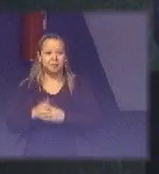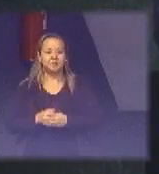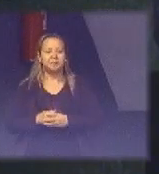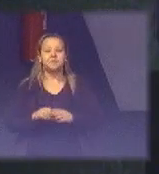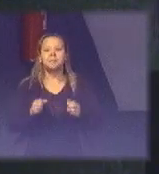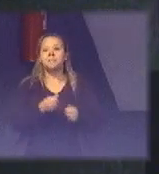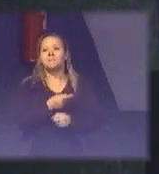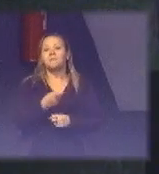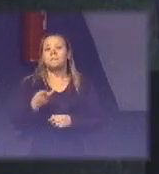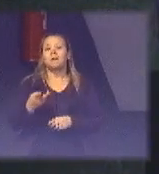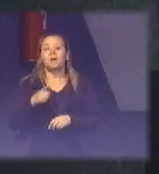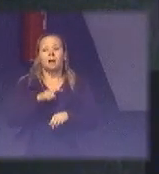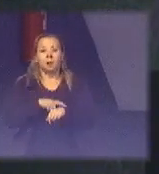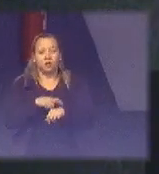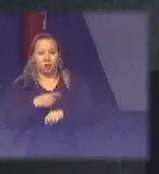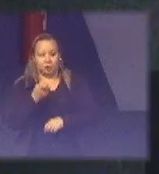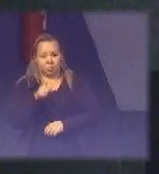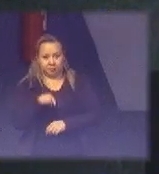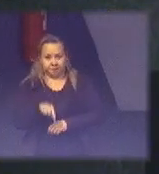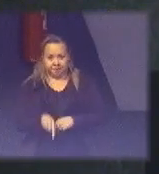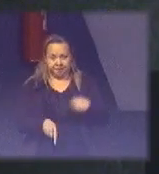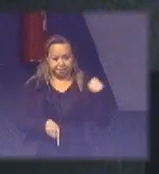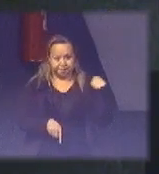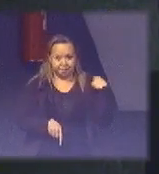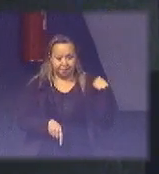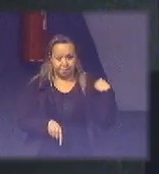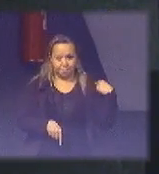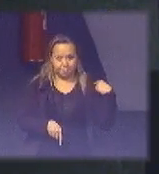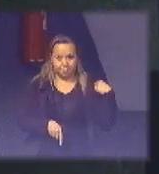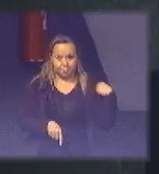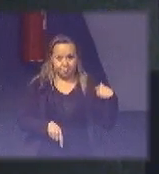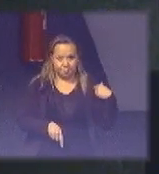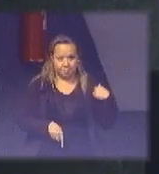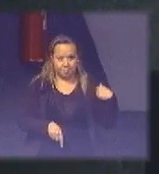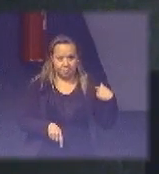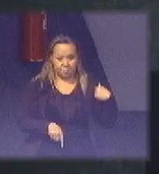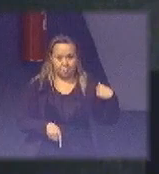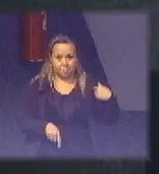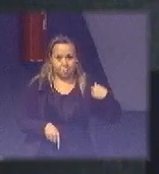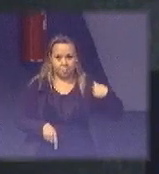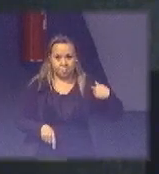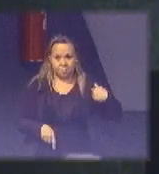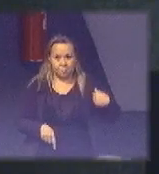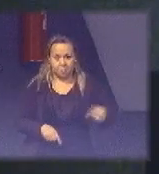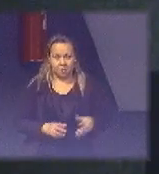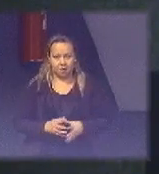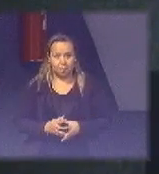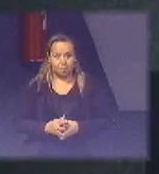isso... Deixa eu me desfugir aqui. Voltando.